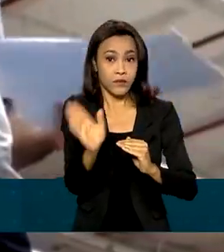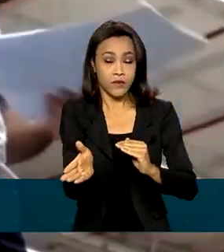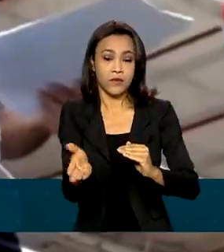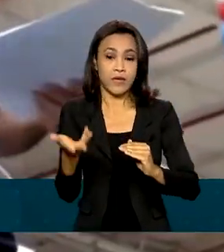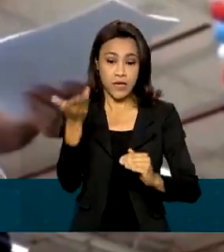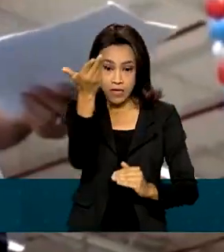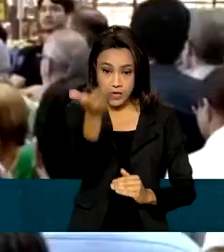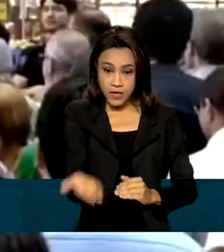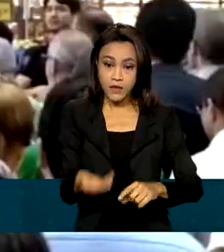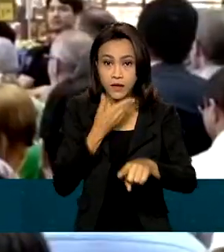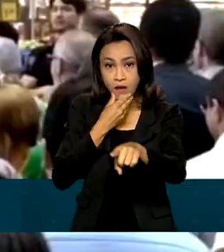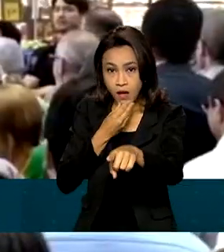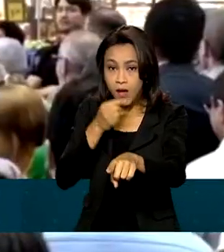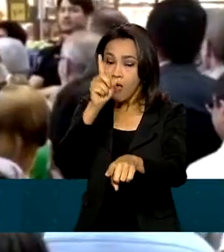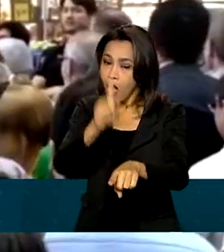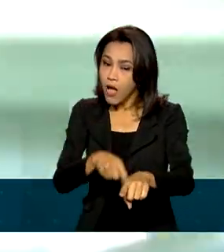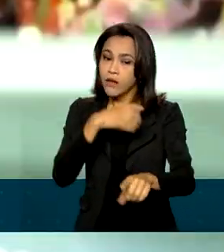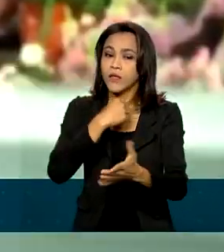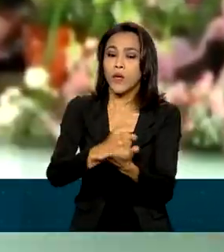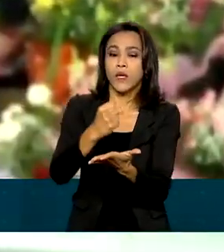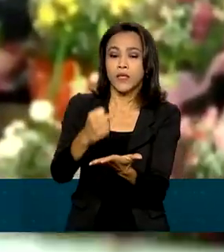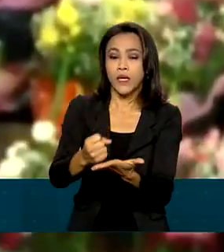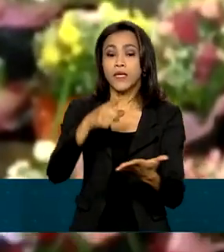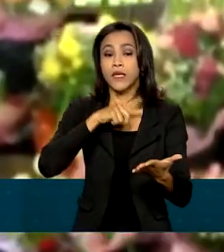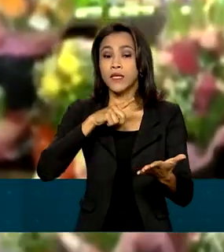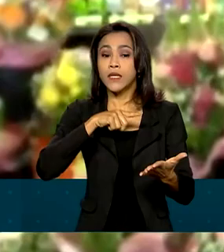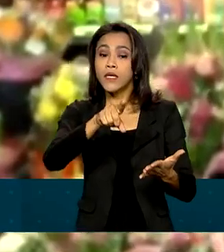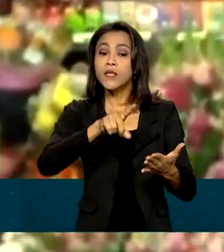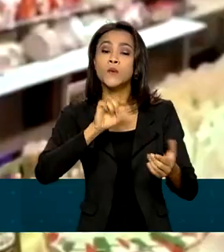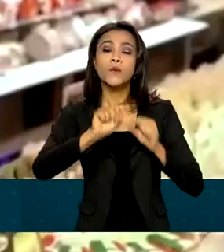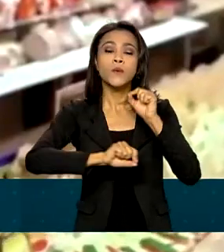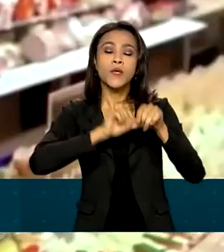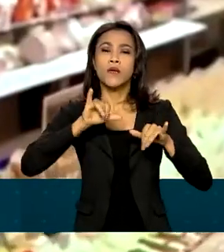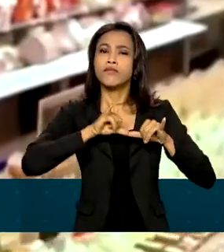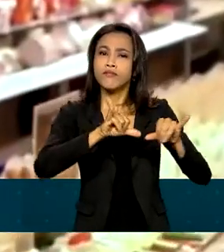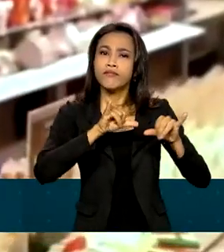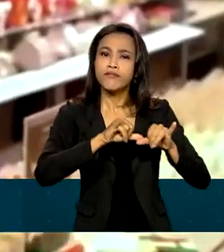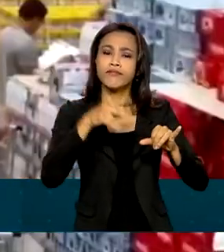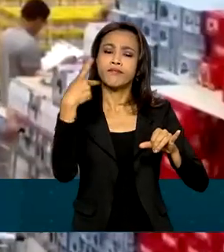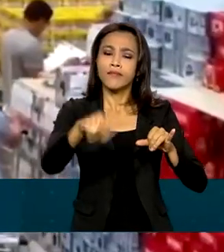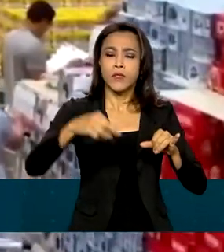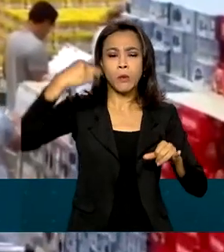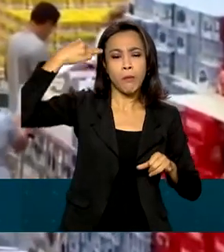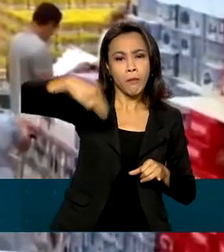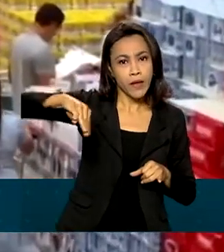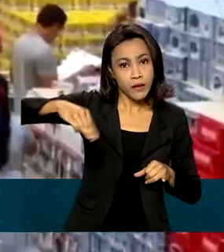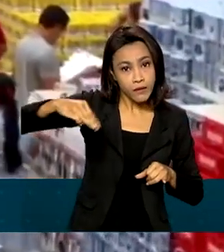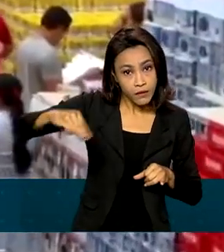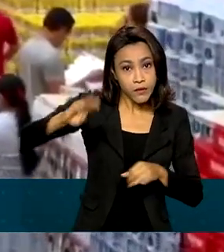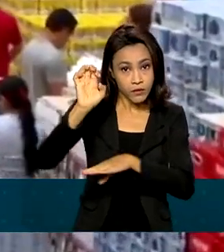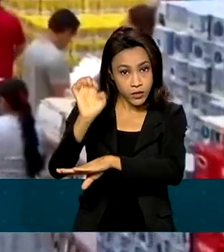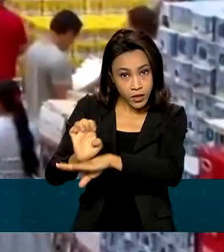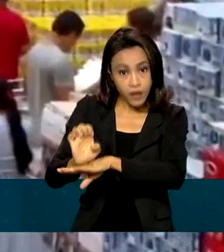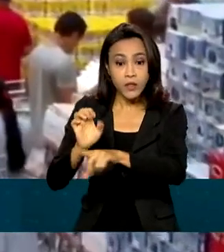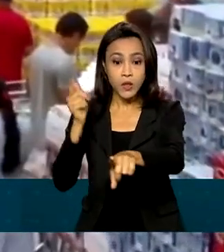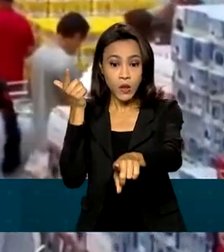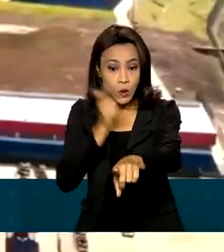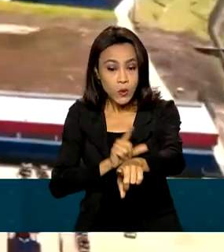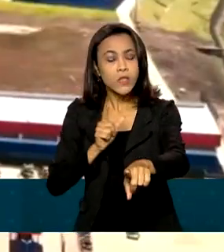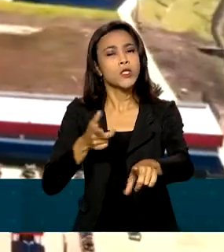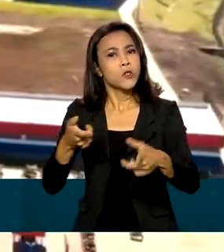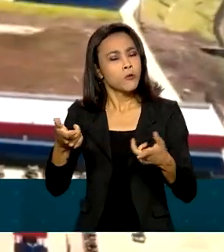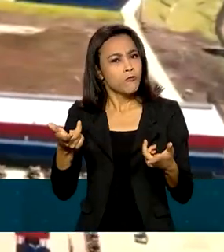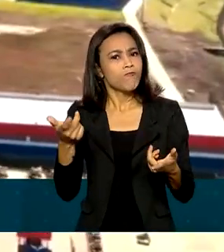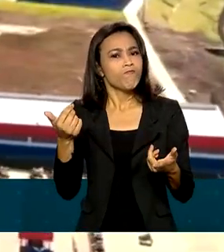Wilson é um dos contratantes. Ele tem uma rede de mercearia no Maranhão e conta que conseguiu se estabelecer